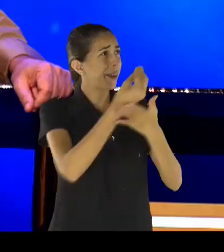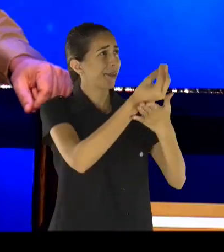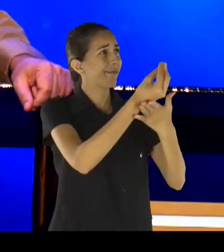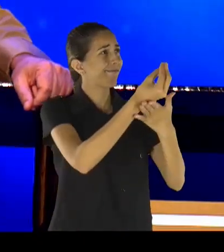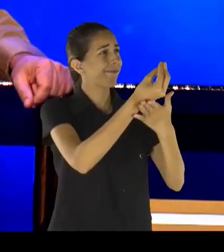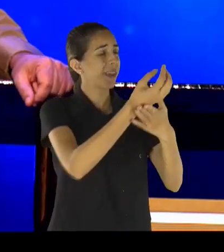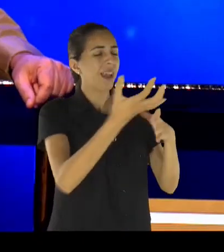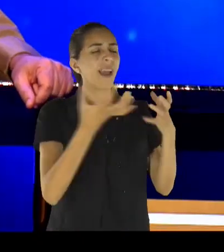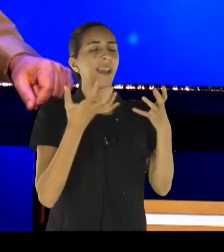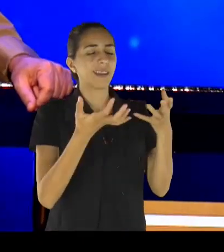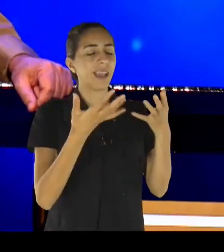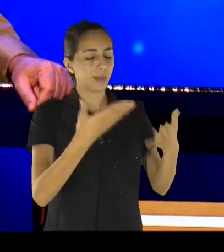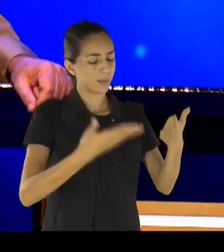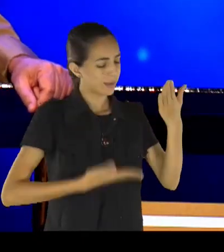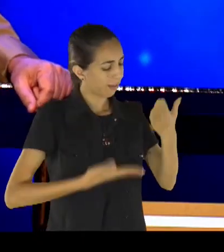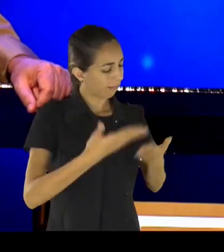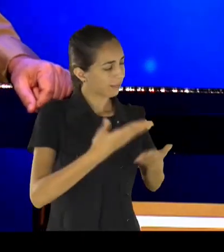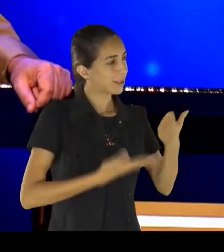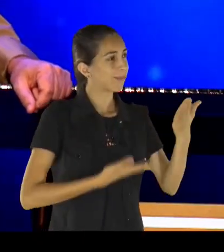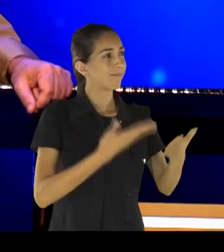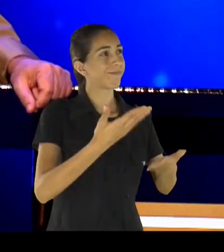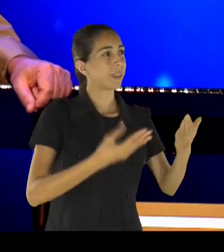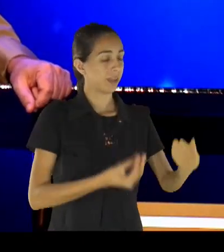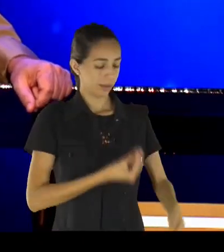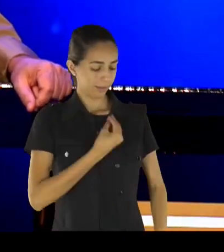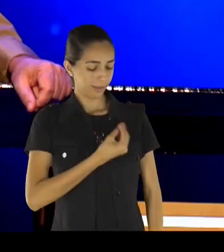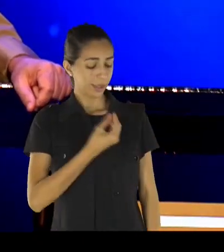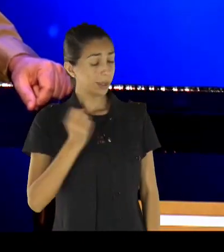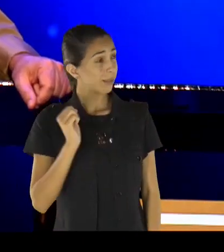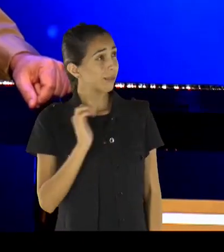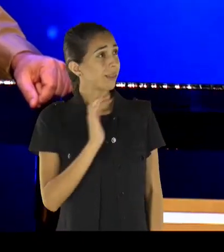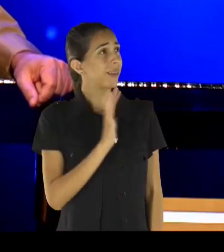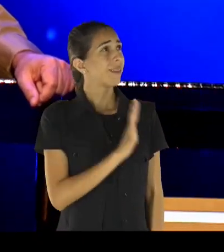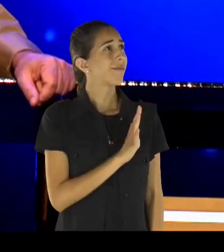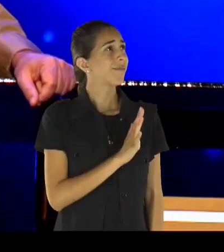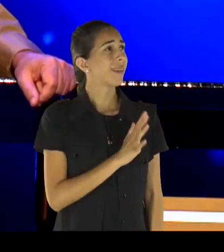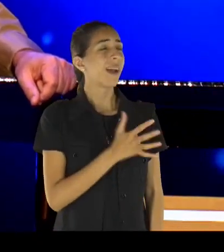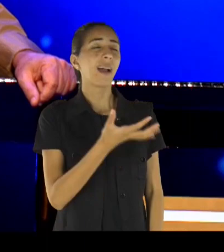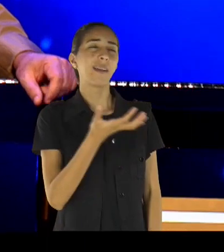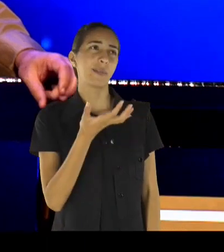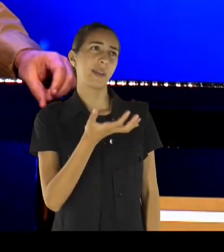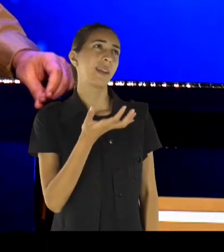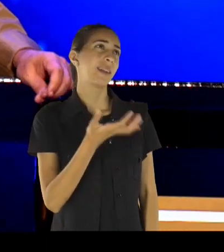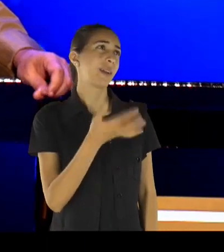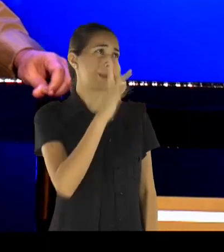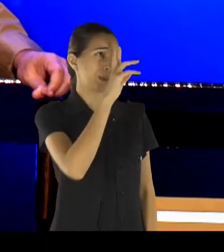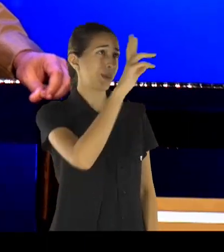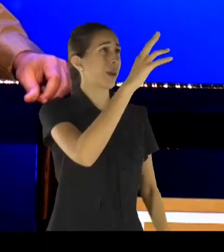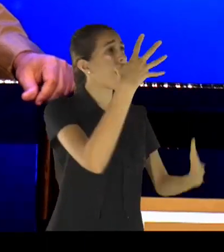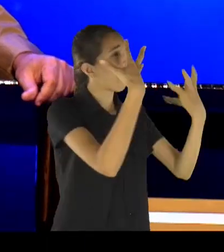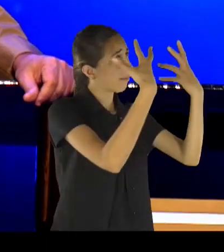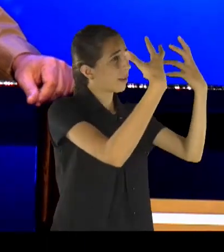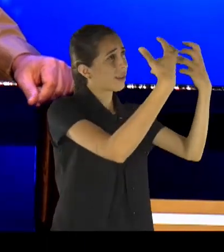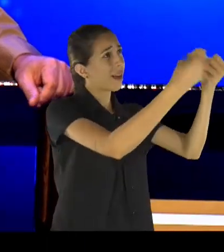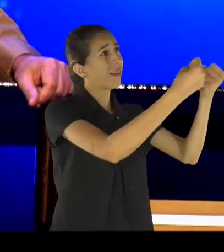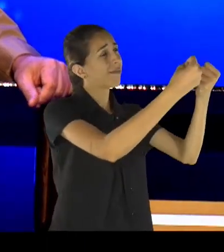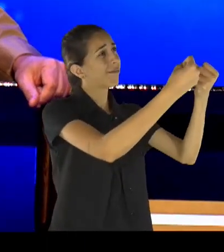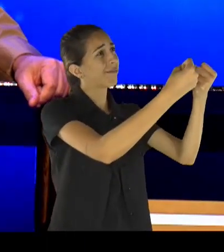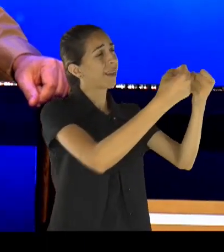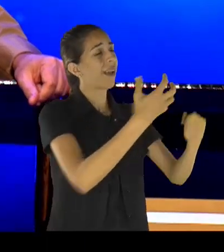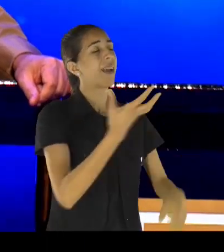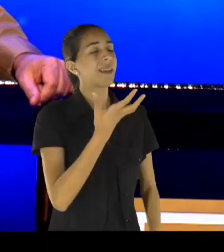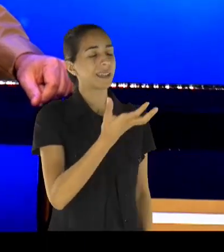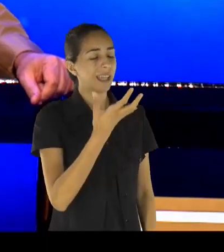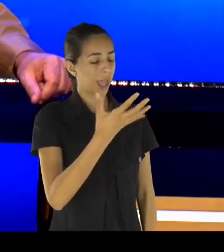eu quero ter uma nova vida, contigo, eu quero que o Senhor, me receba, e eu quero, ser seu